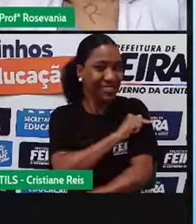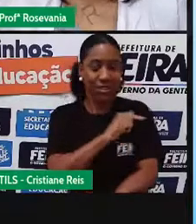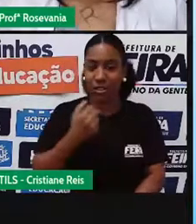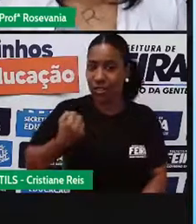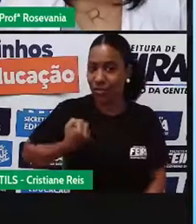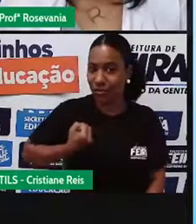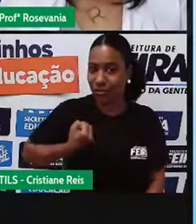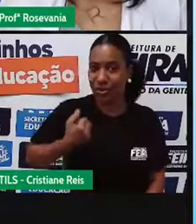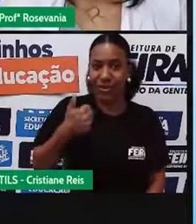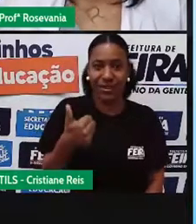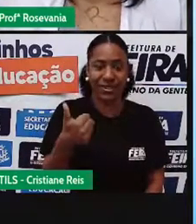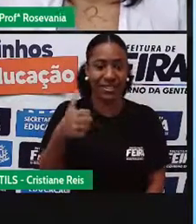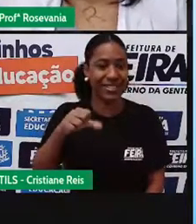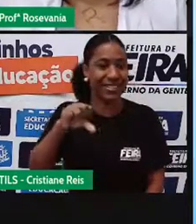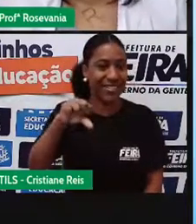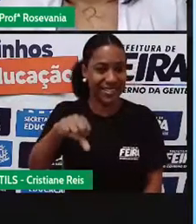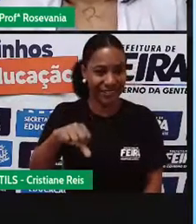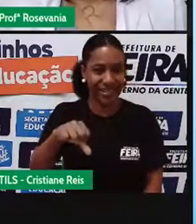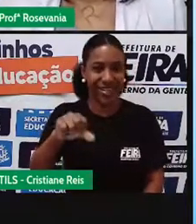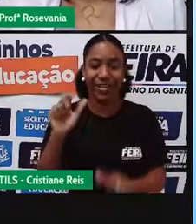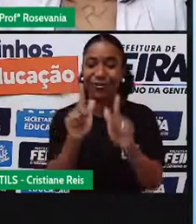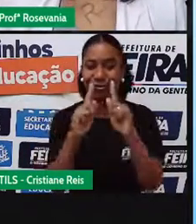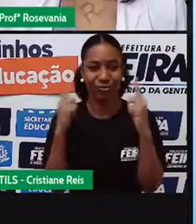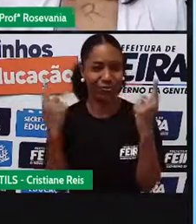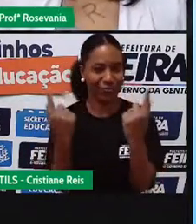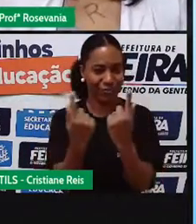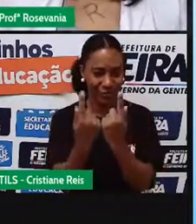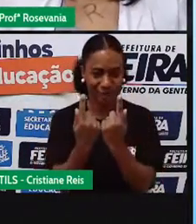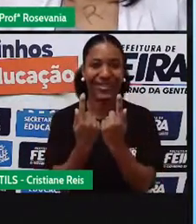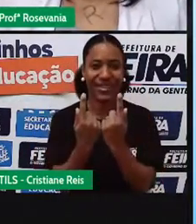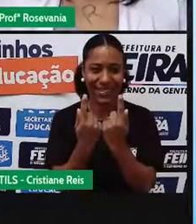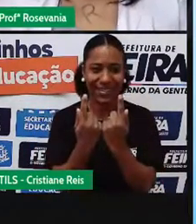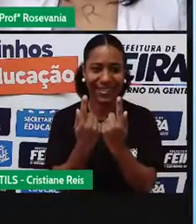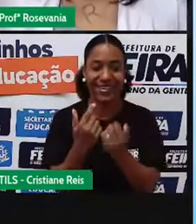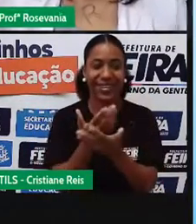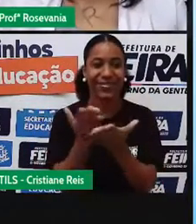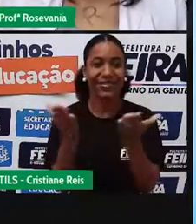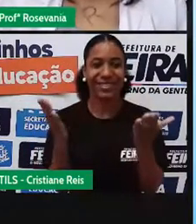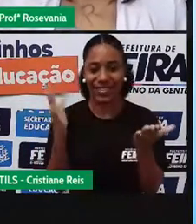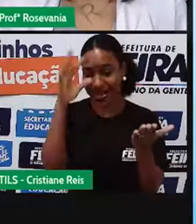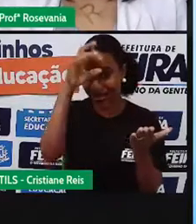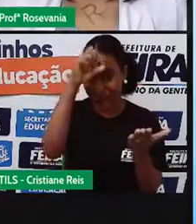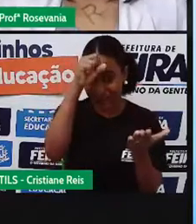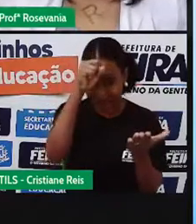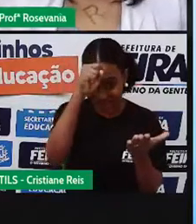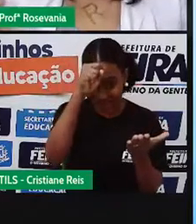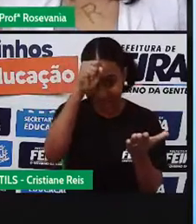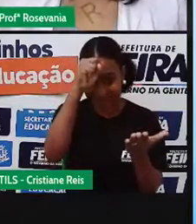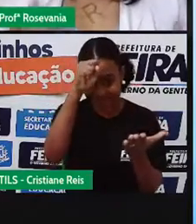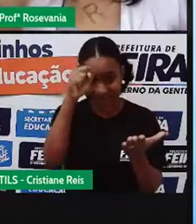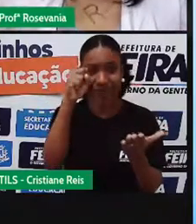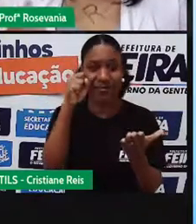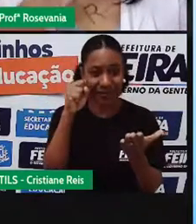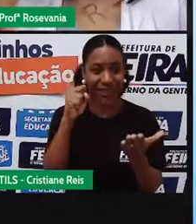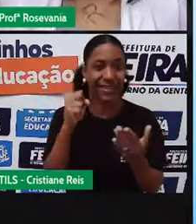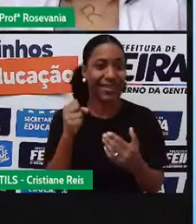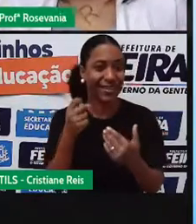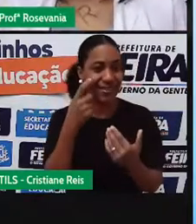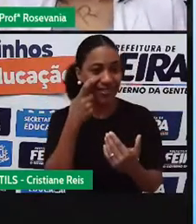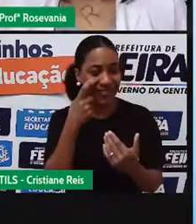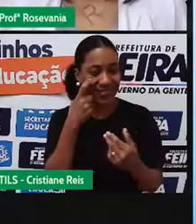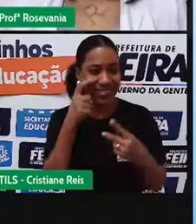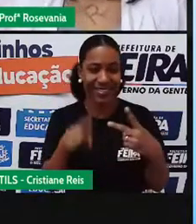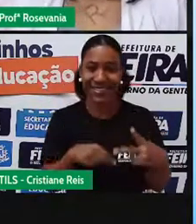aula 19, é uma aula de geografia, na qual vocês vão fazer um turno, já que ela é uma